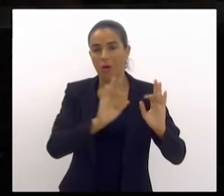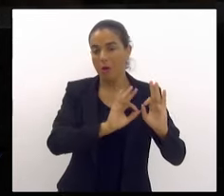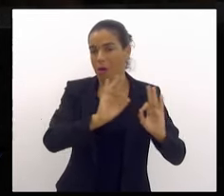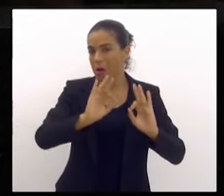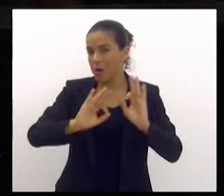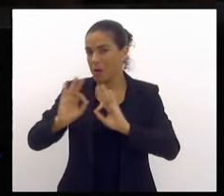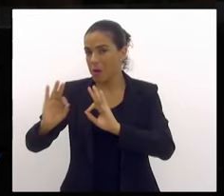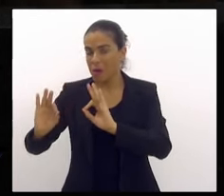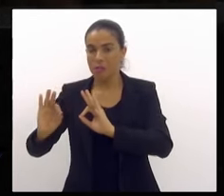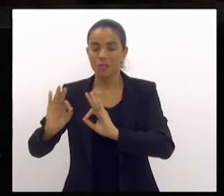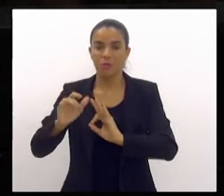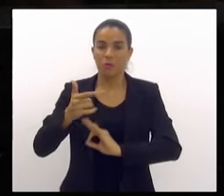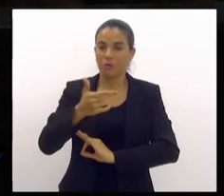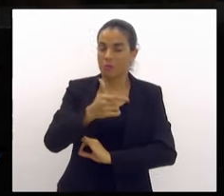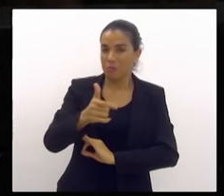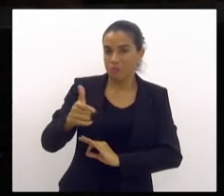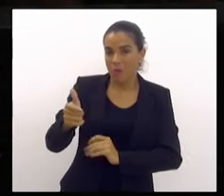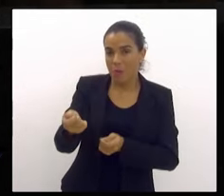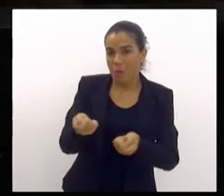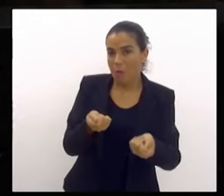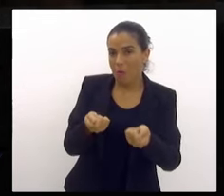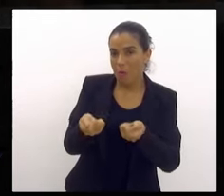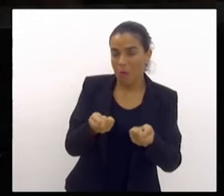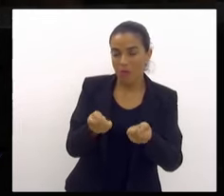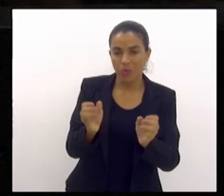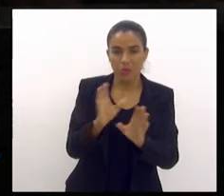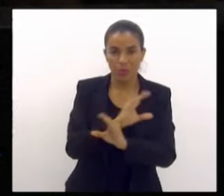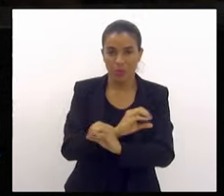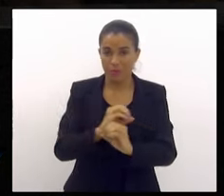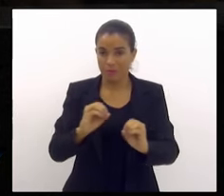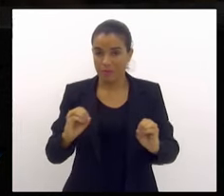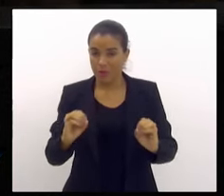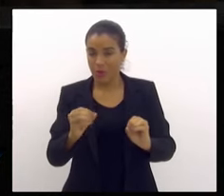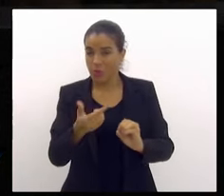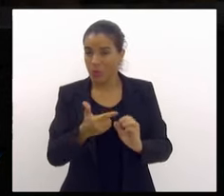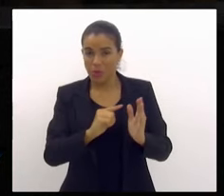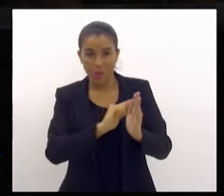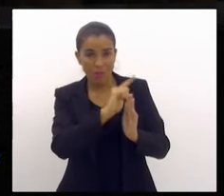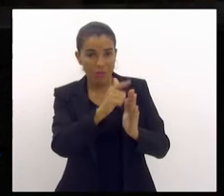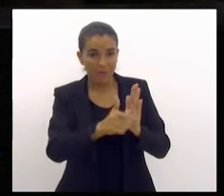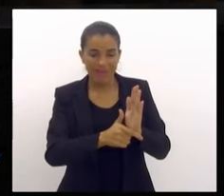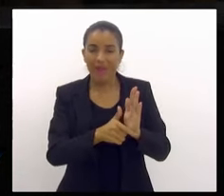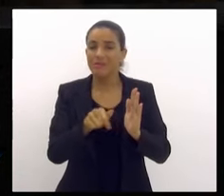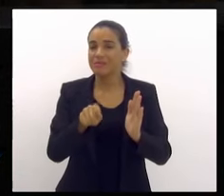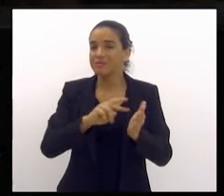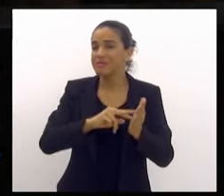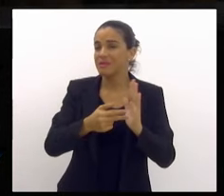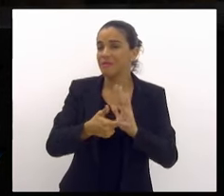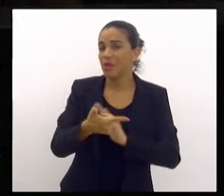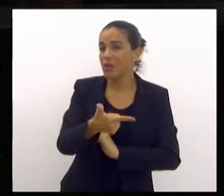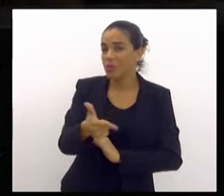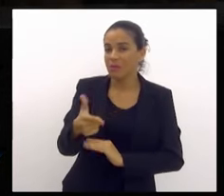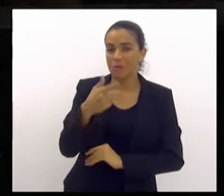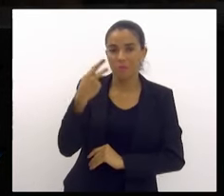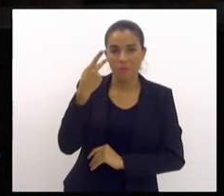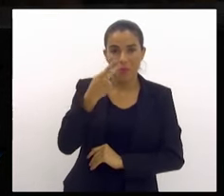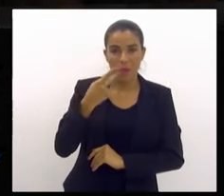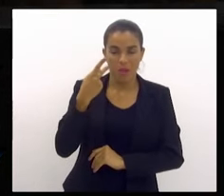comando e controle. E, se não temos nada disso, não temos política